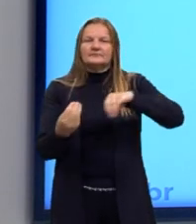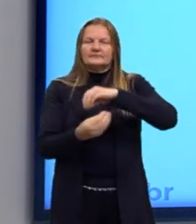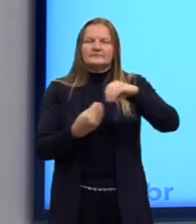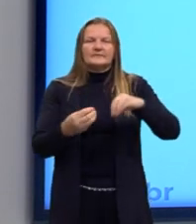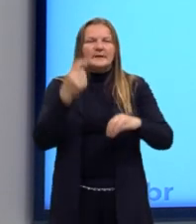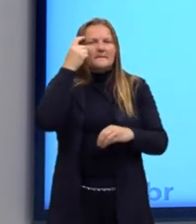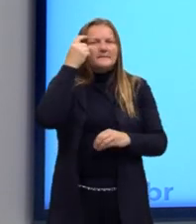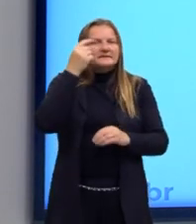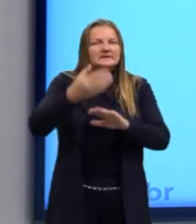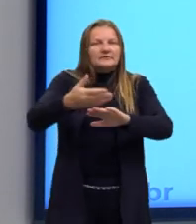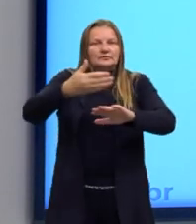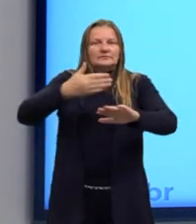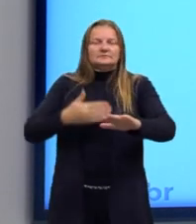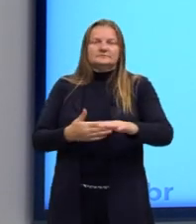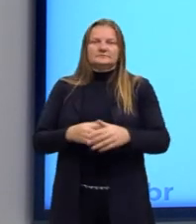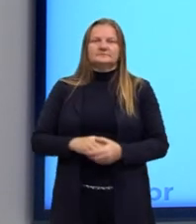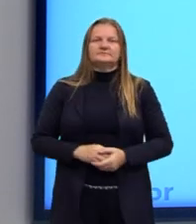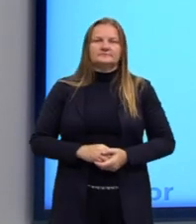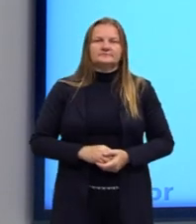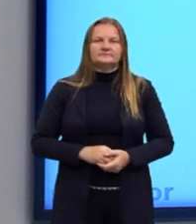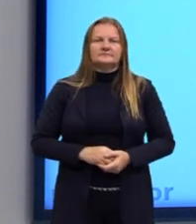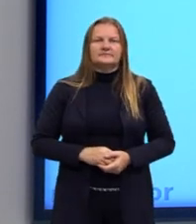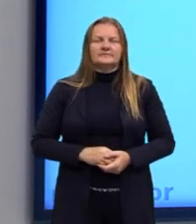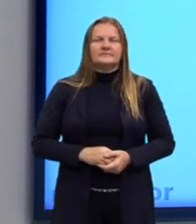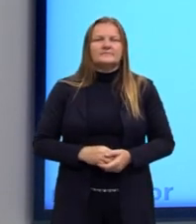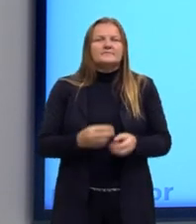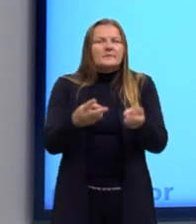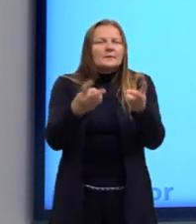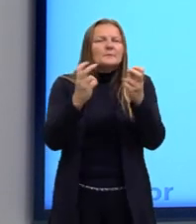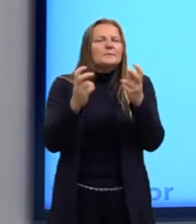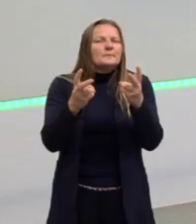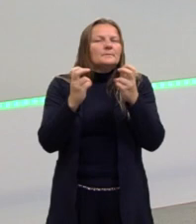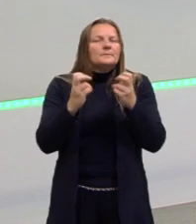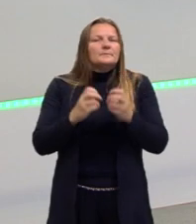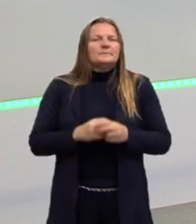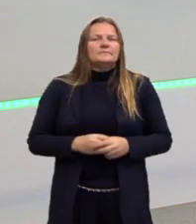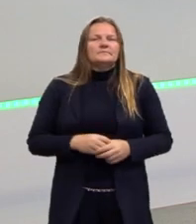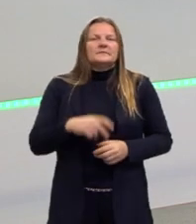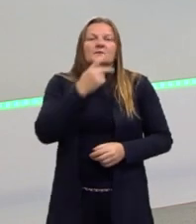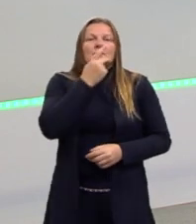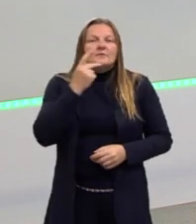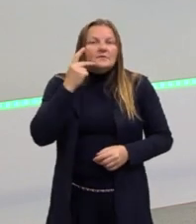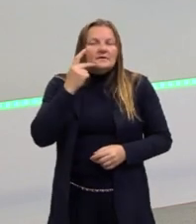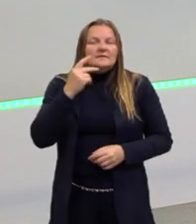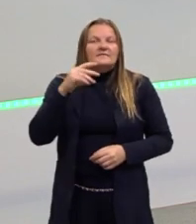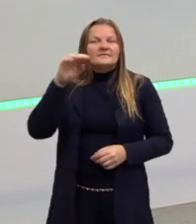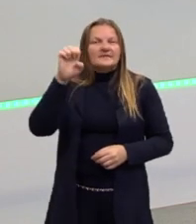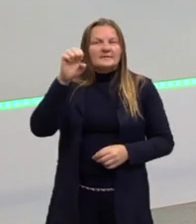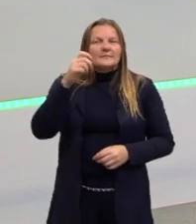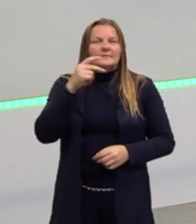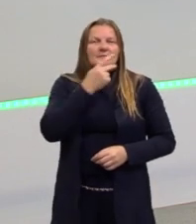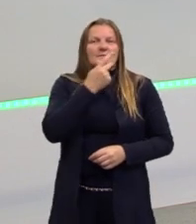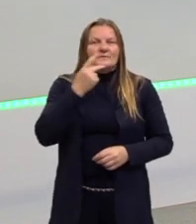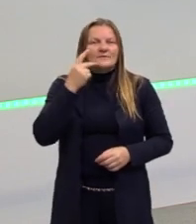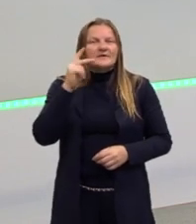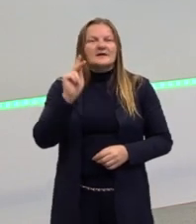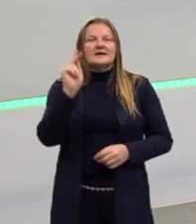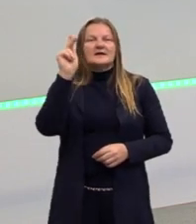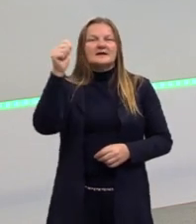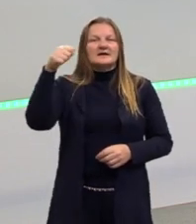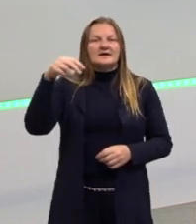pensado previamente. Me parece que é bem numa linha kantiana essa junção entre a